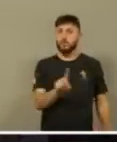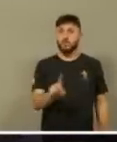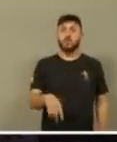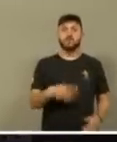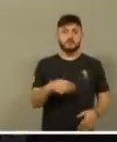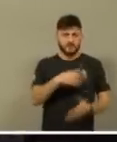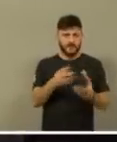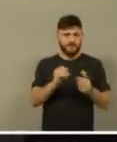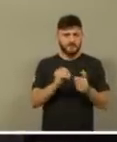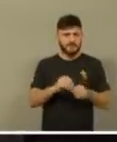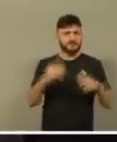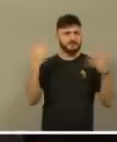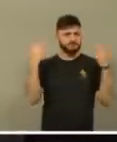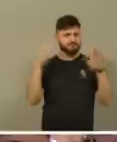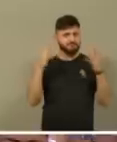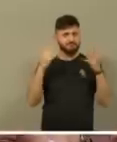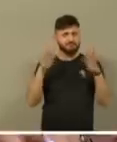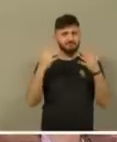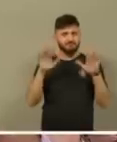fazer isso, dá uma salva de palmas,